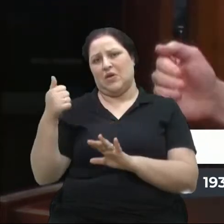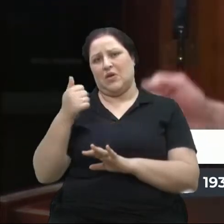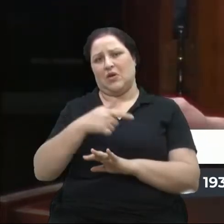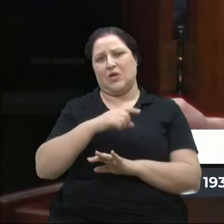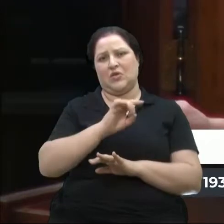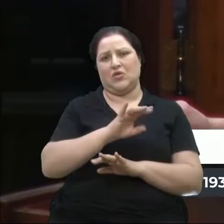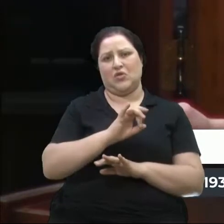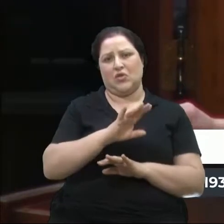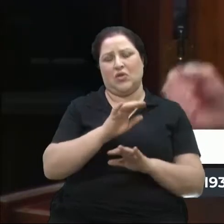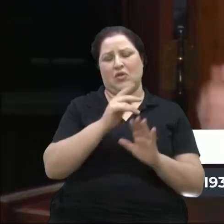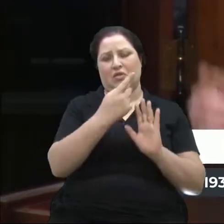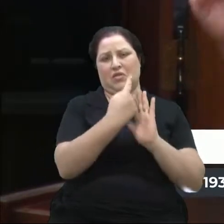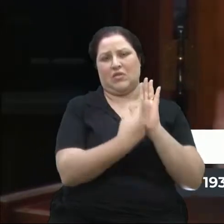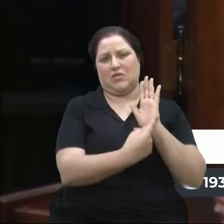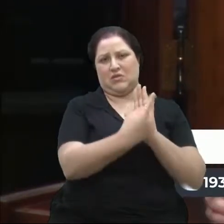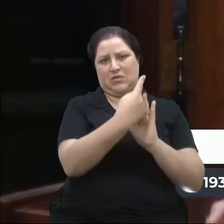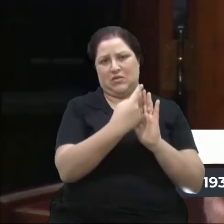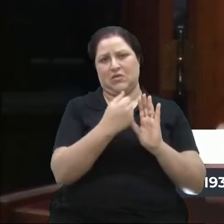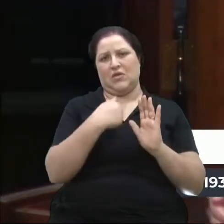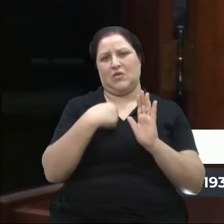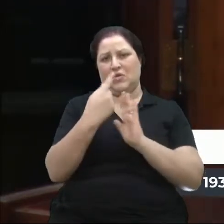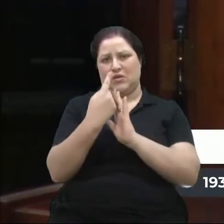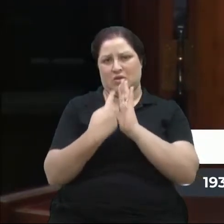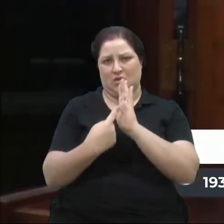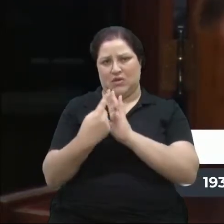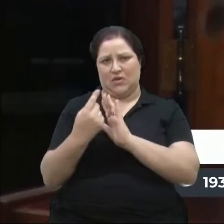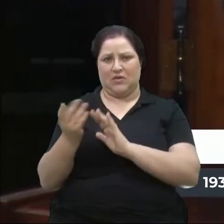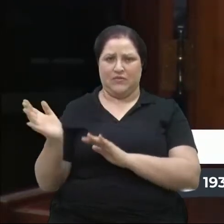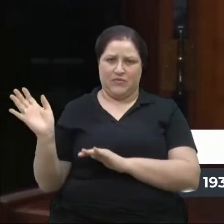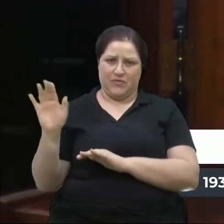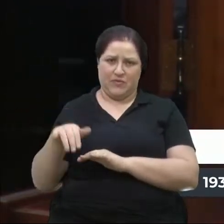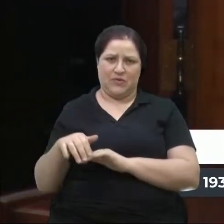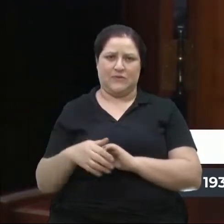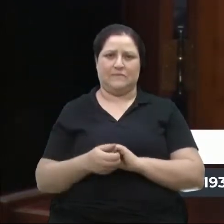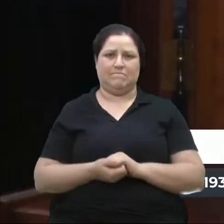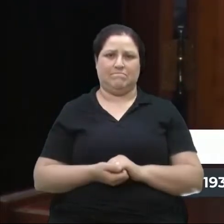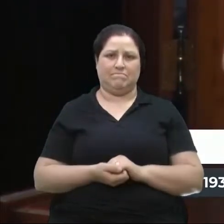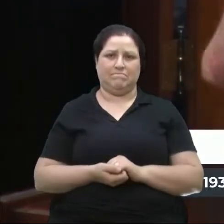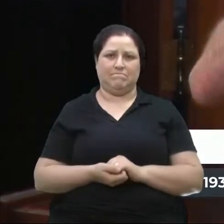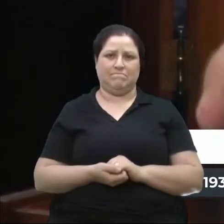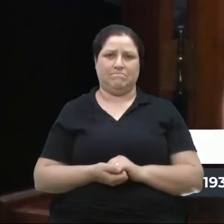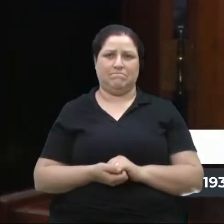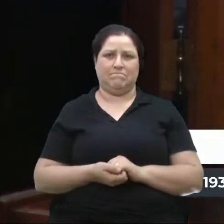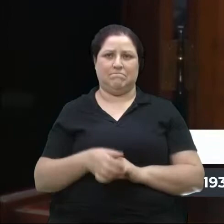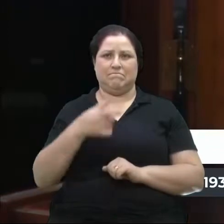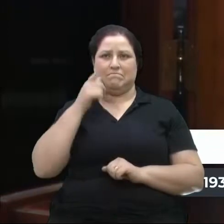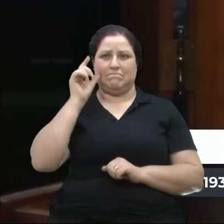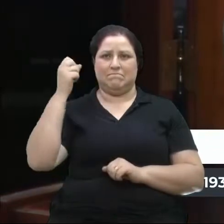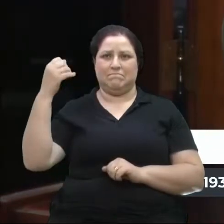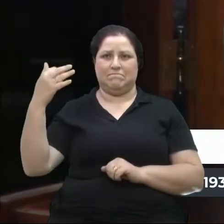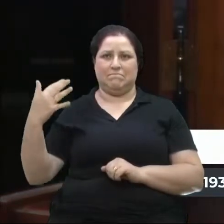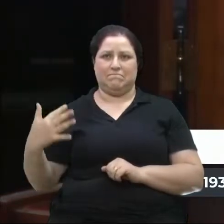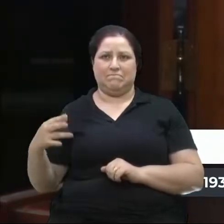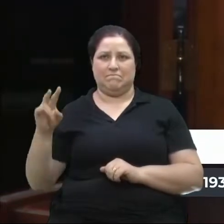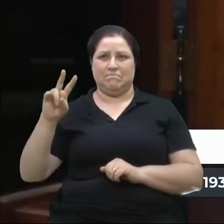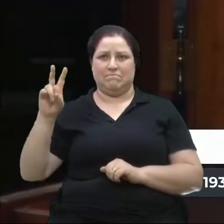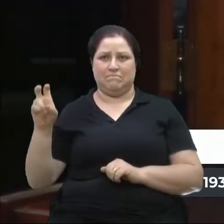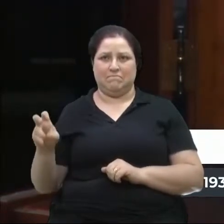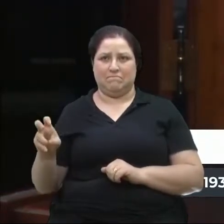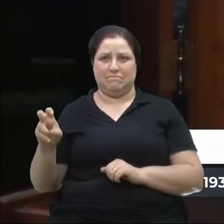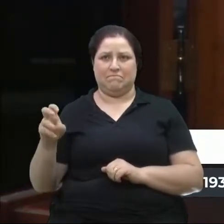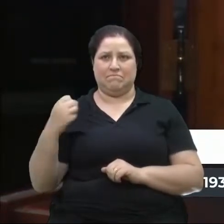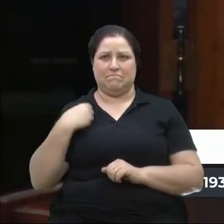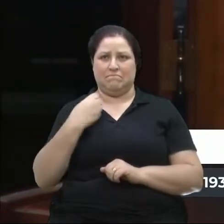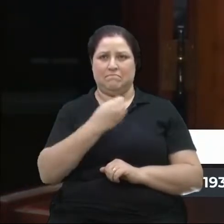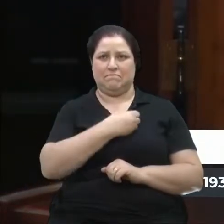só desenhando. Então eu desenhei. Vamos lá. Ontem eu falava sobre o item